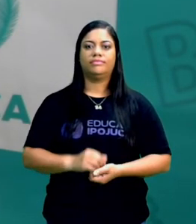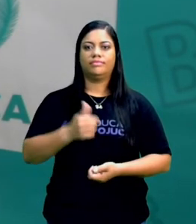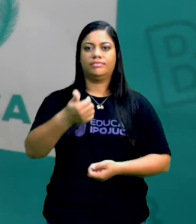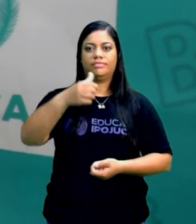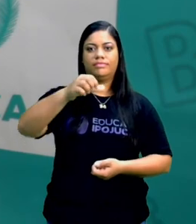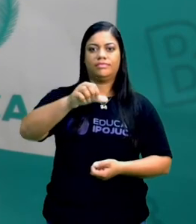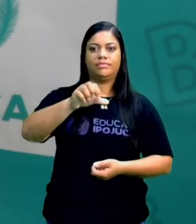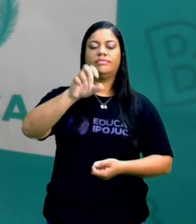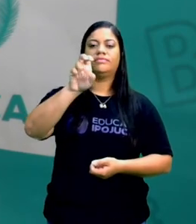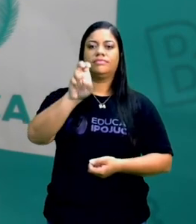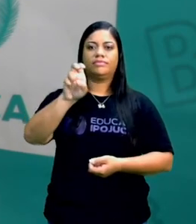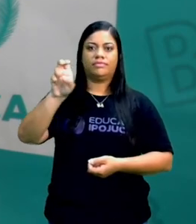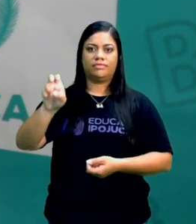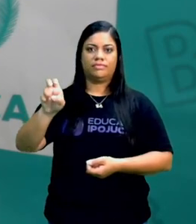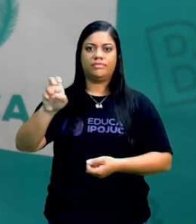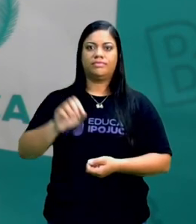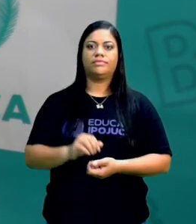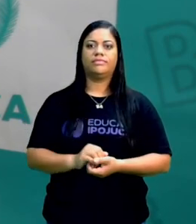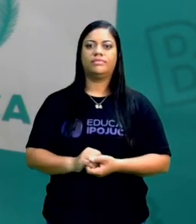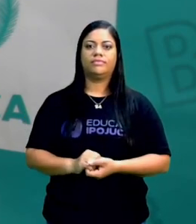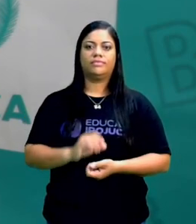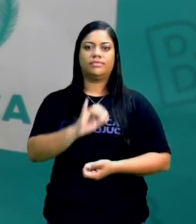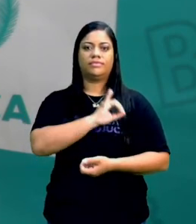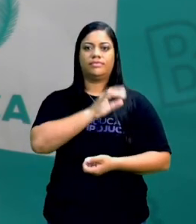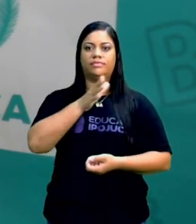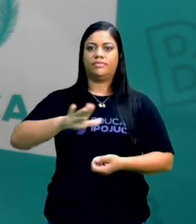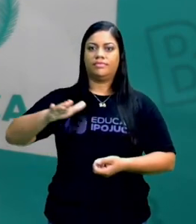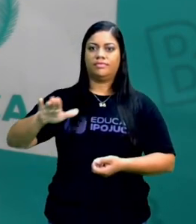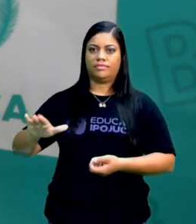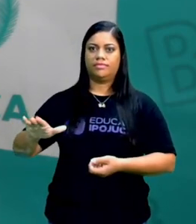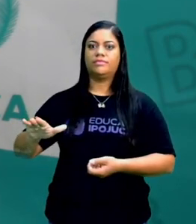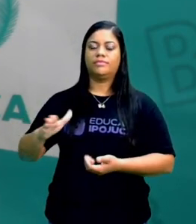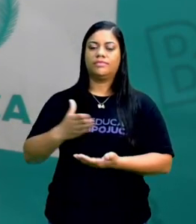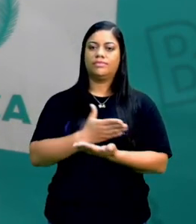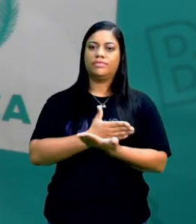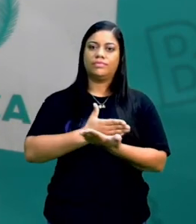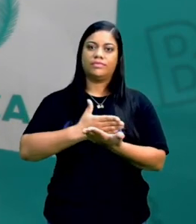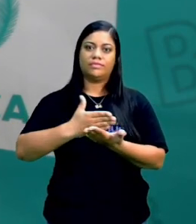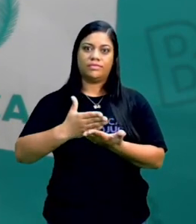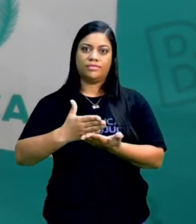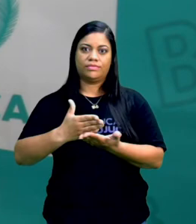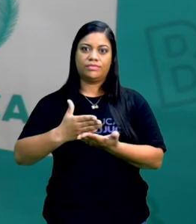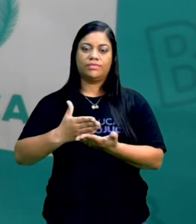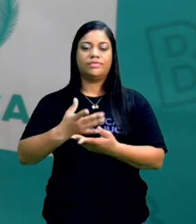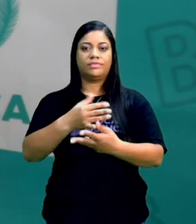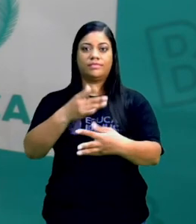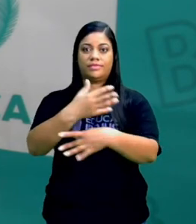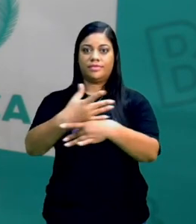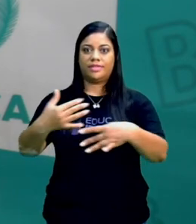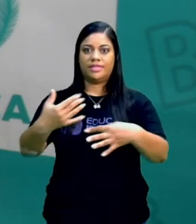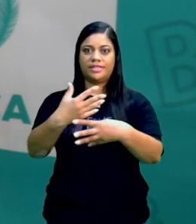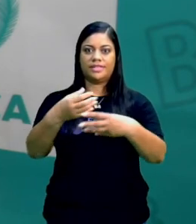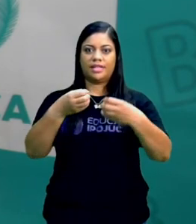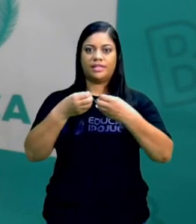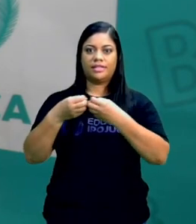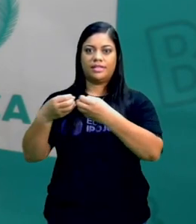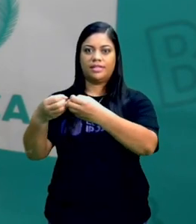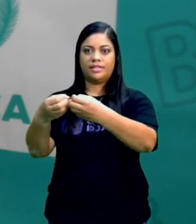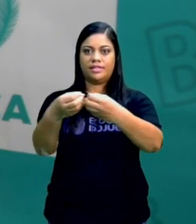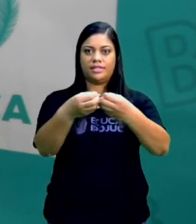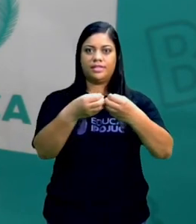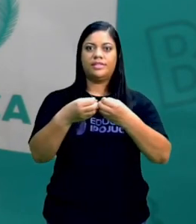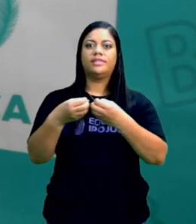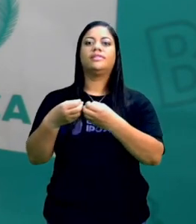1955, o Ipojuca virou área metropolitana. Quer dizer, depois daquela